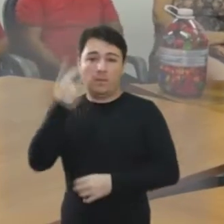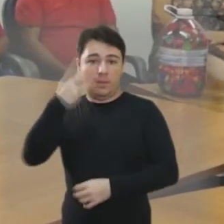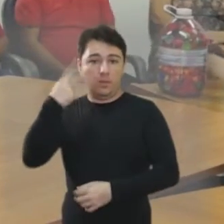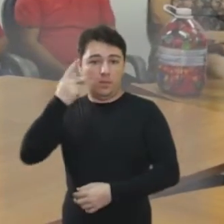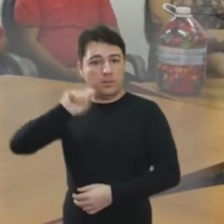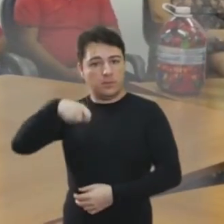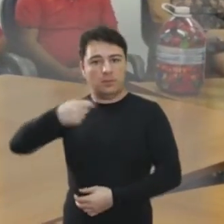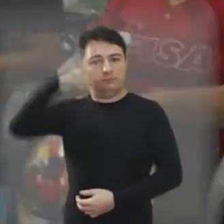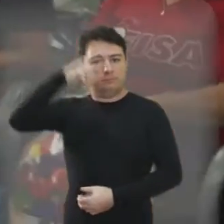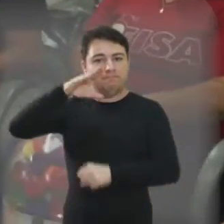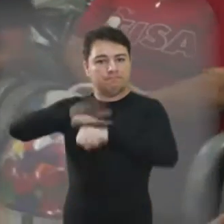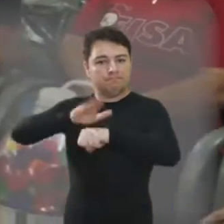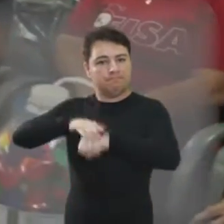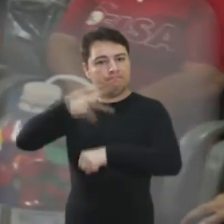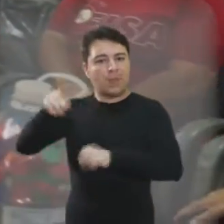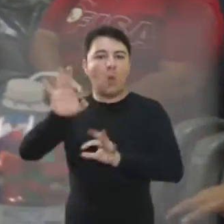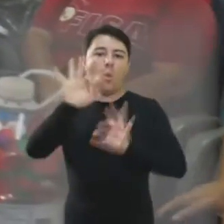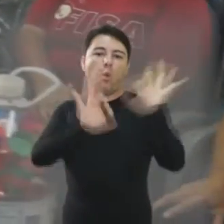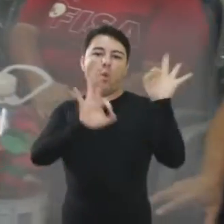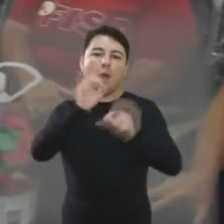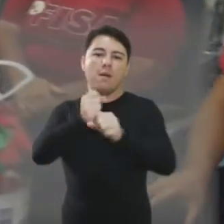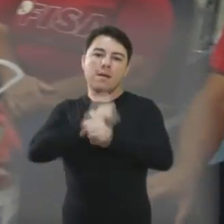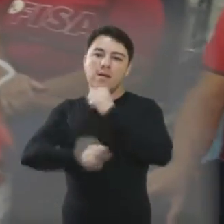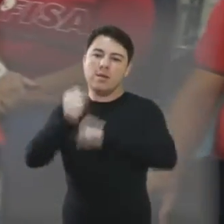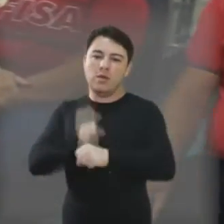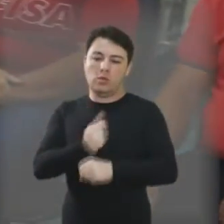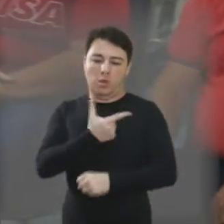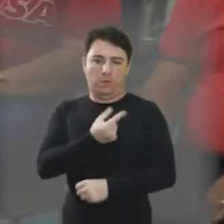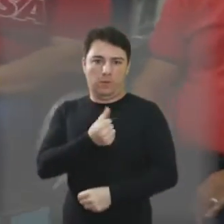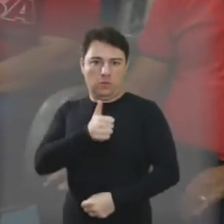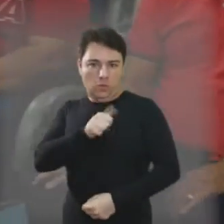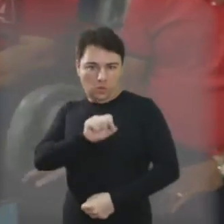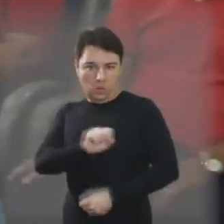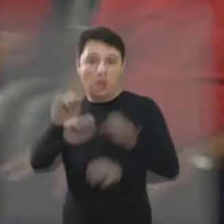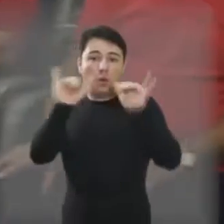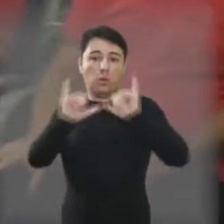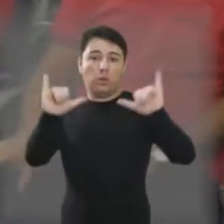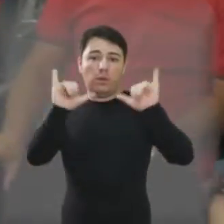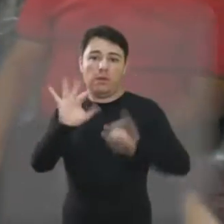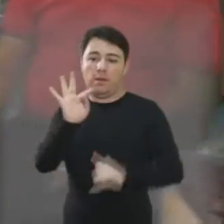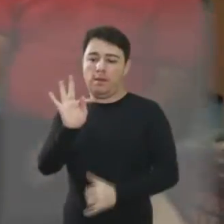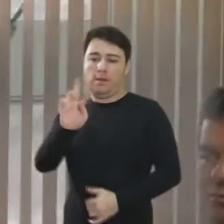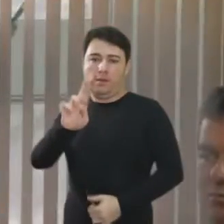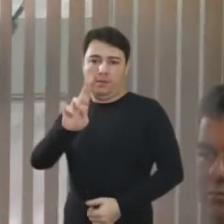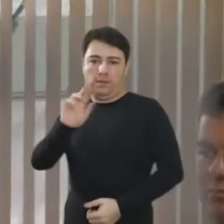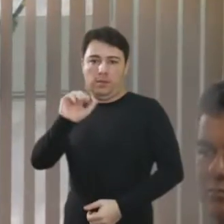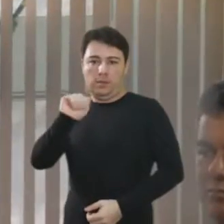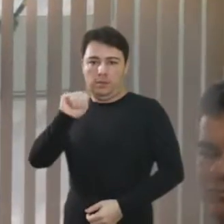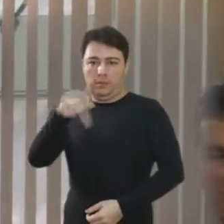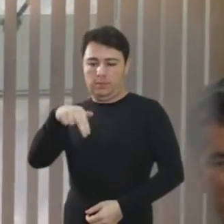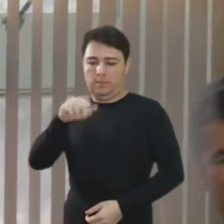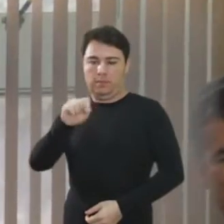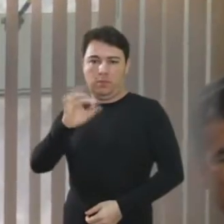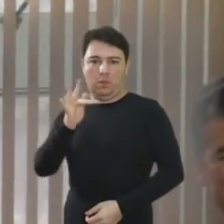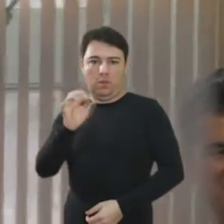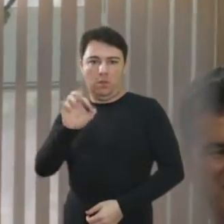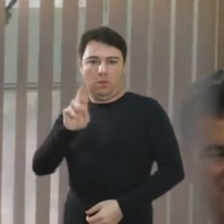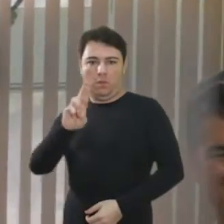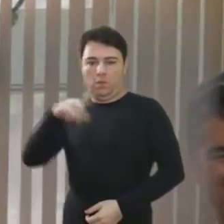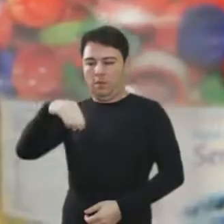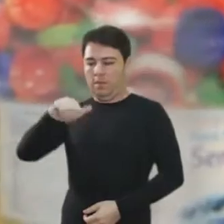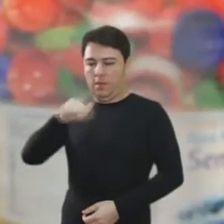Araraquara, da Prefeitura e do Fundo das Instituições Sociais de Araraquara, o FISA, o vereador lançou em